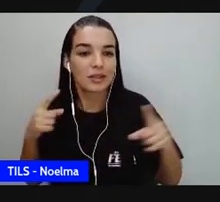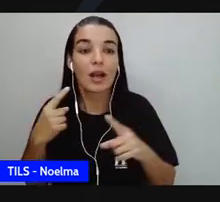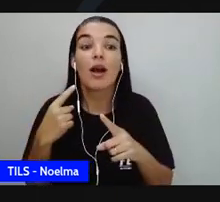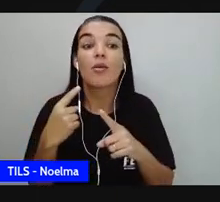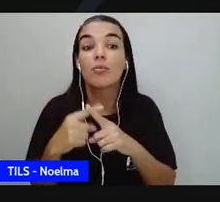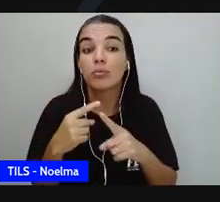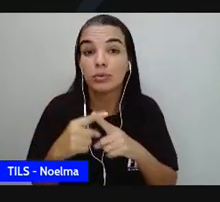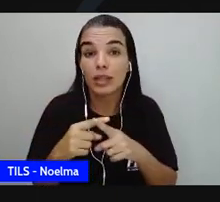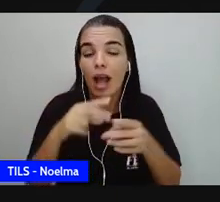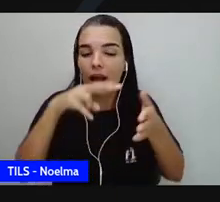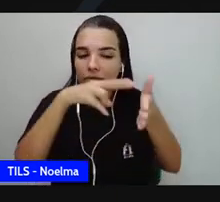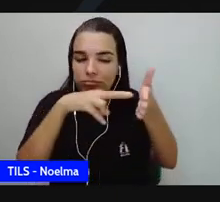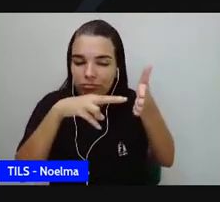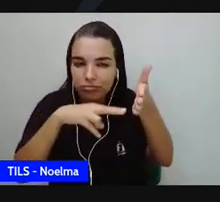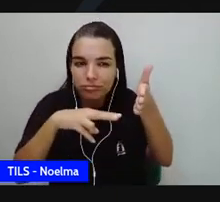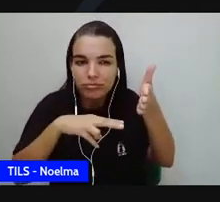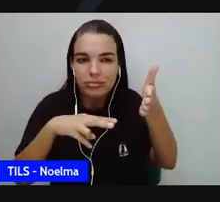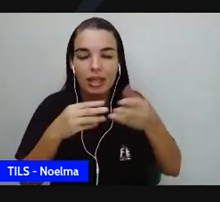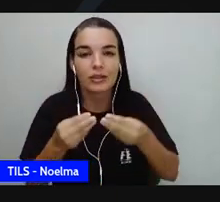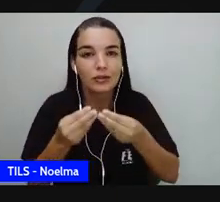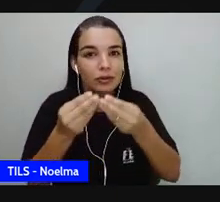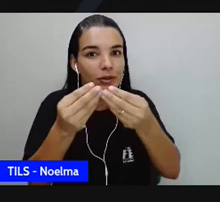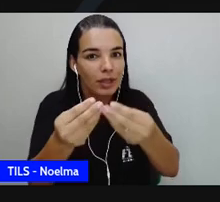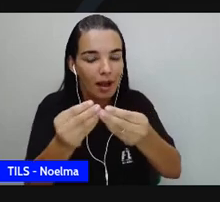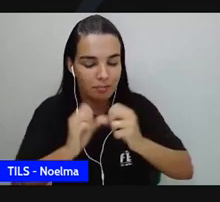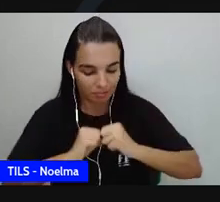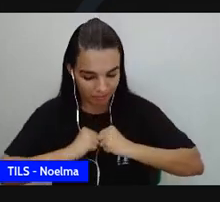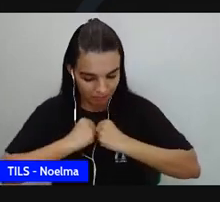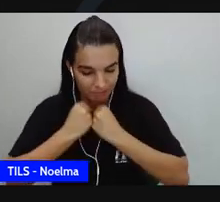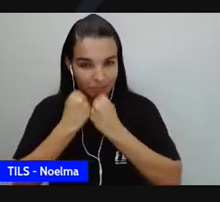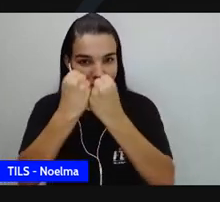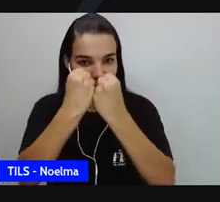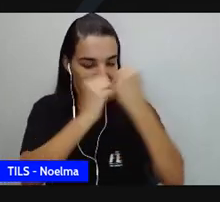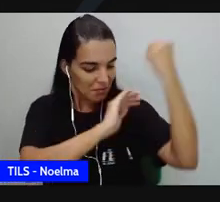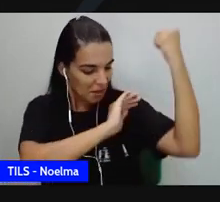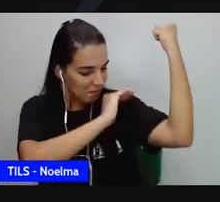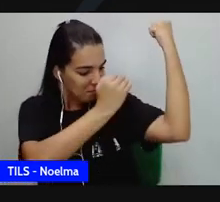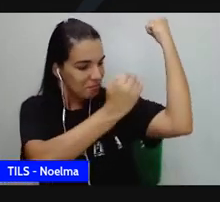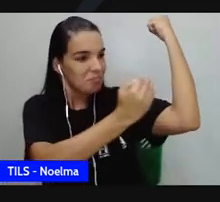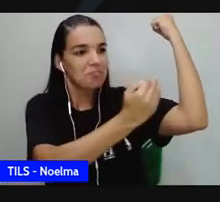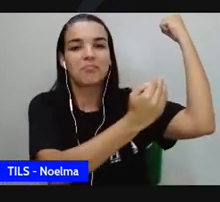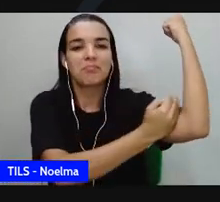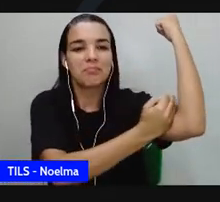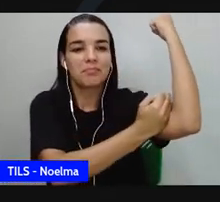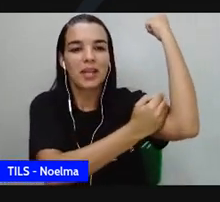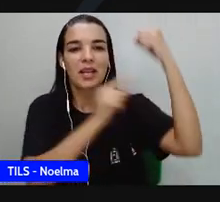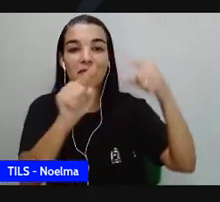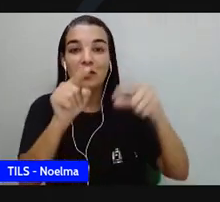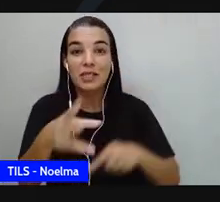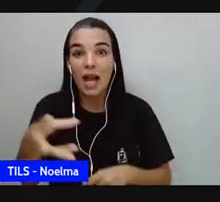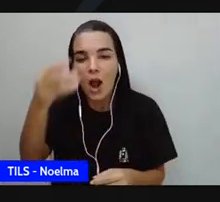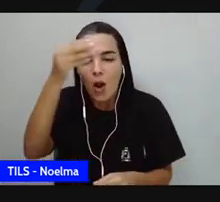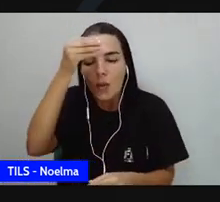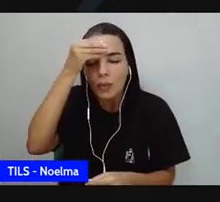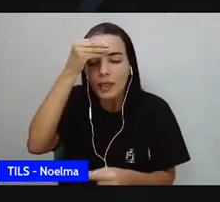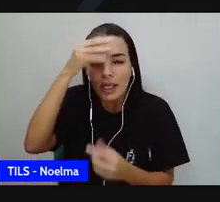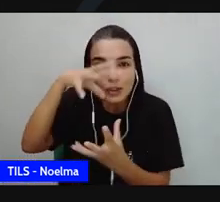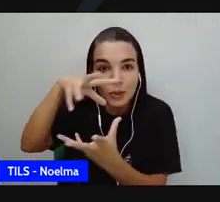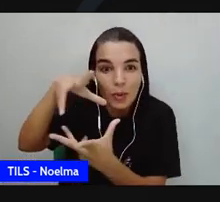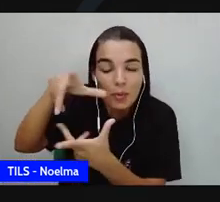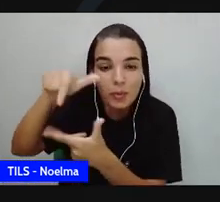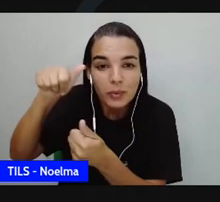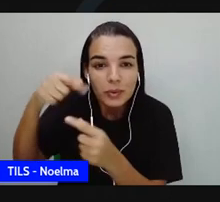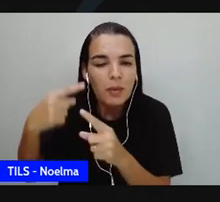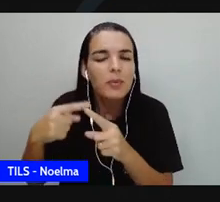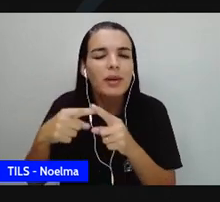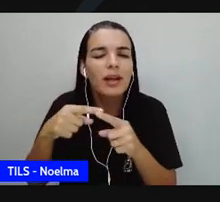A leitura te dá empoderamento e te faz compreender o mundo. Compreendendo o mundo, você abre